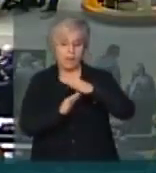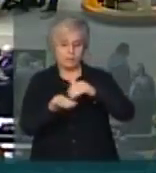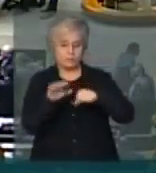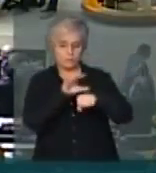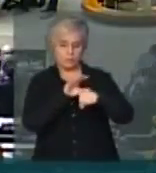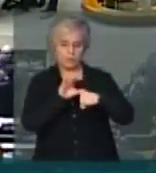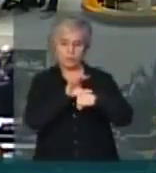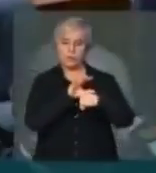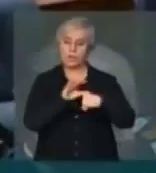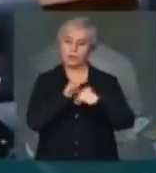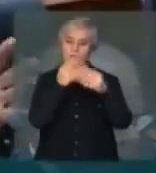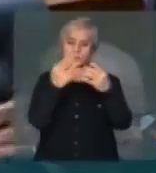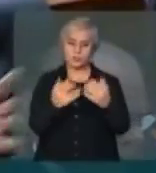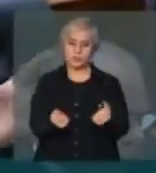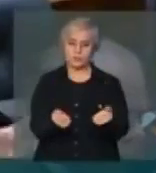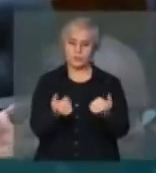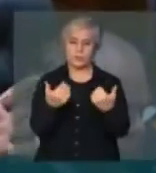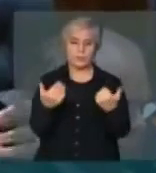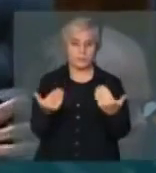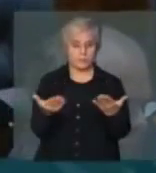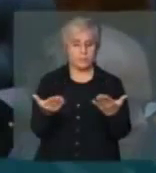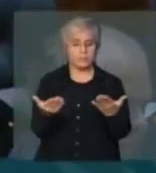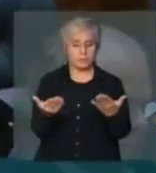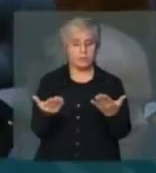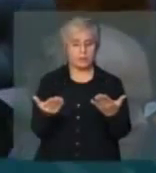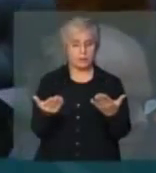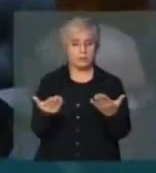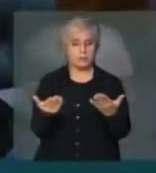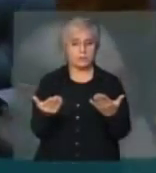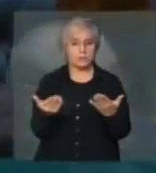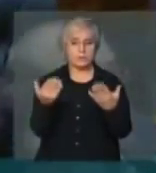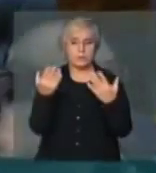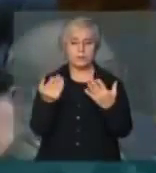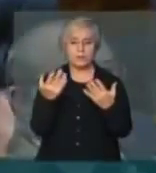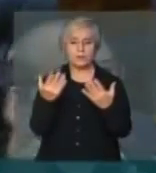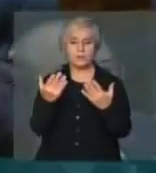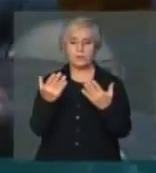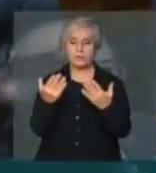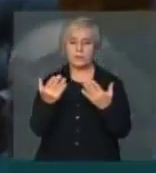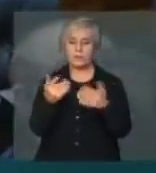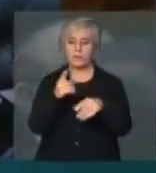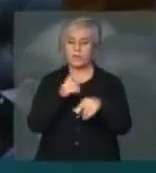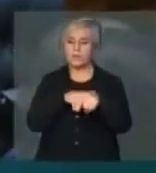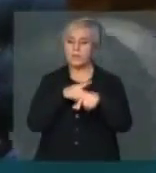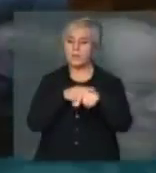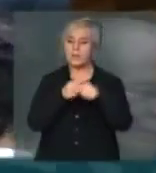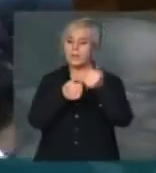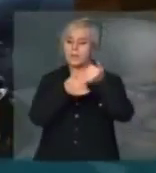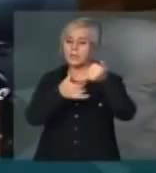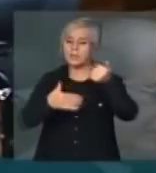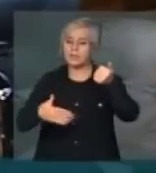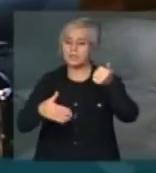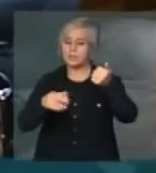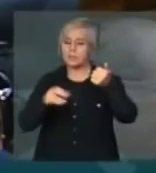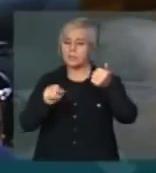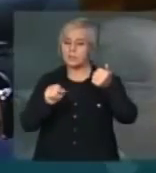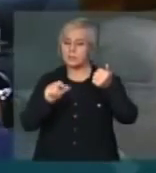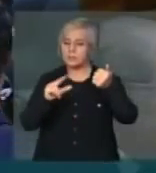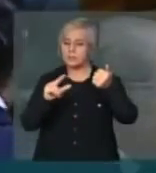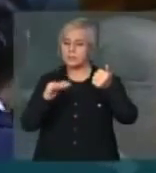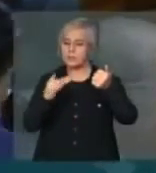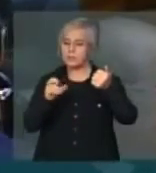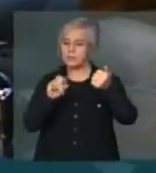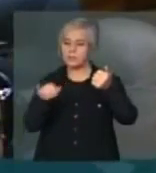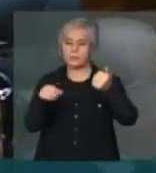permite e abre essa exceção, é na linha de sucessão, no caso de substituição,